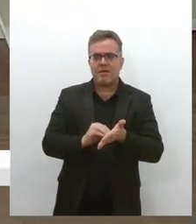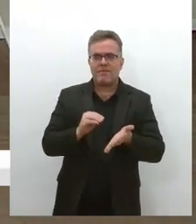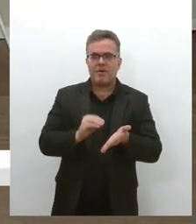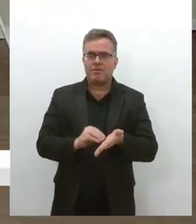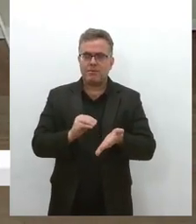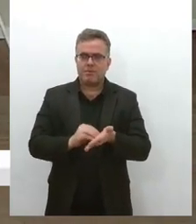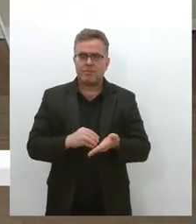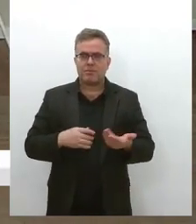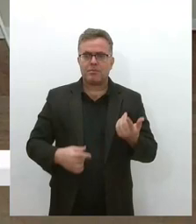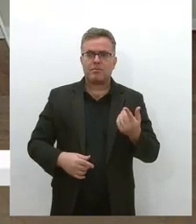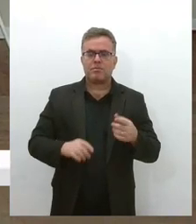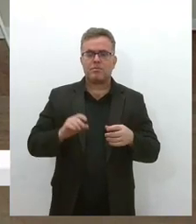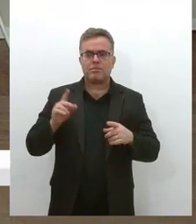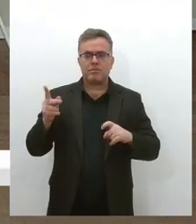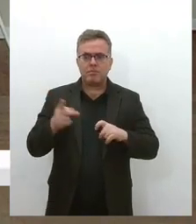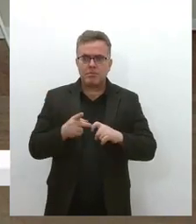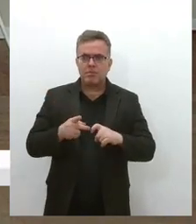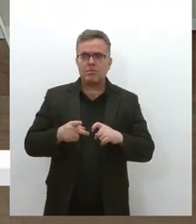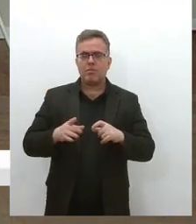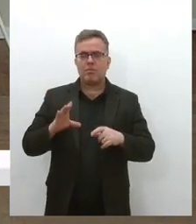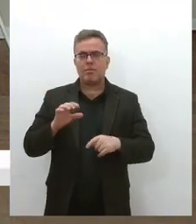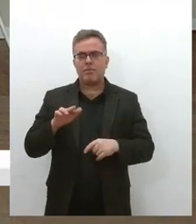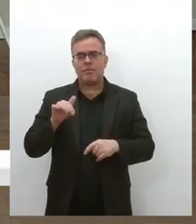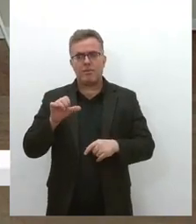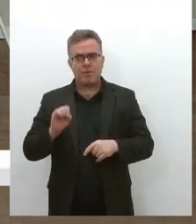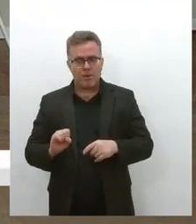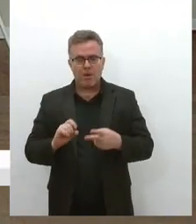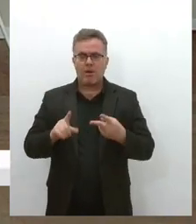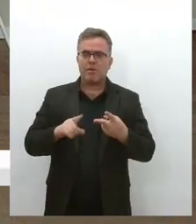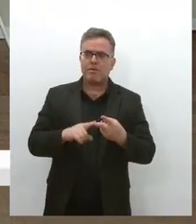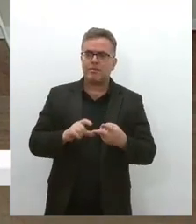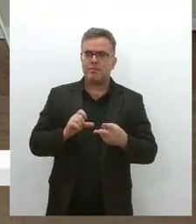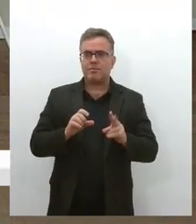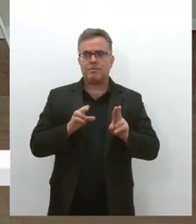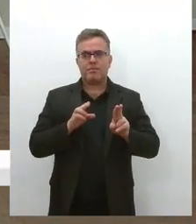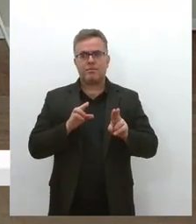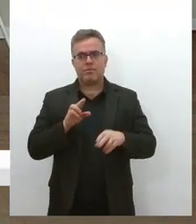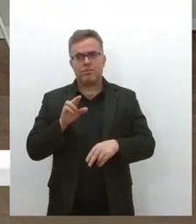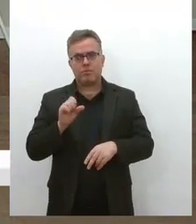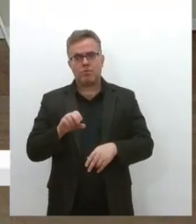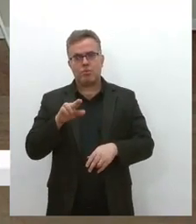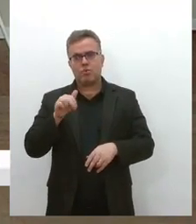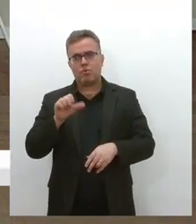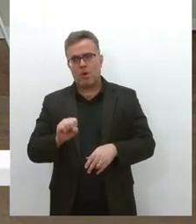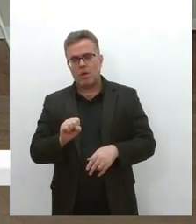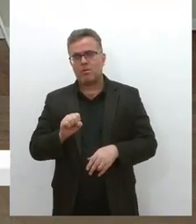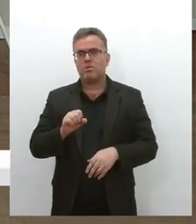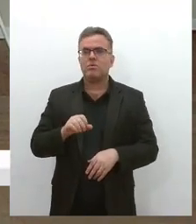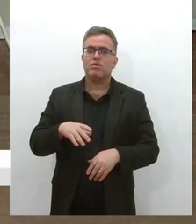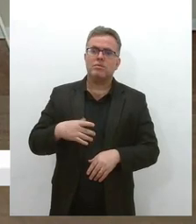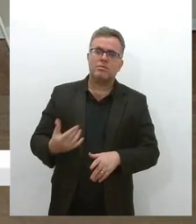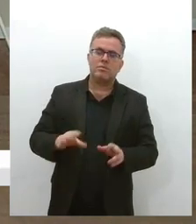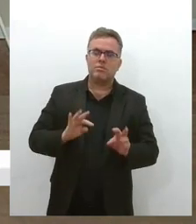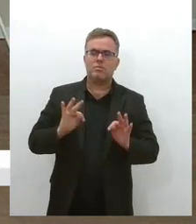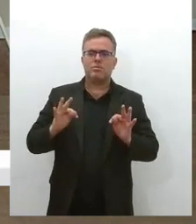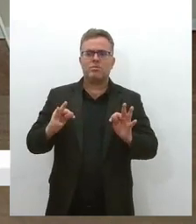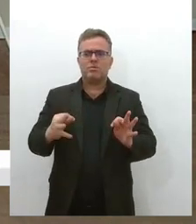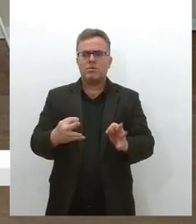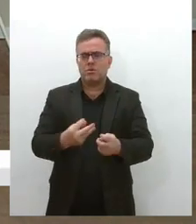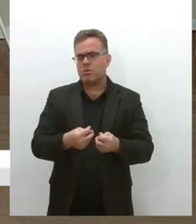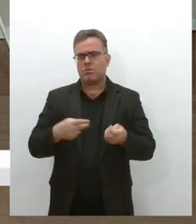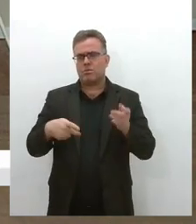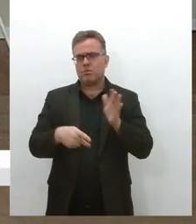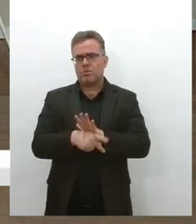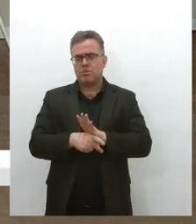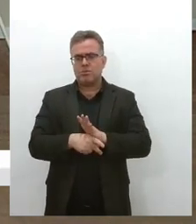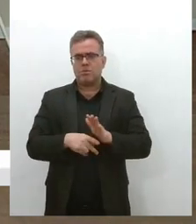de saúde, nos CRAS, né, nos SUAS, enfim, todo esse tipo de assistência, aí, onde as